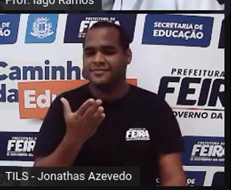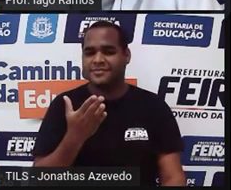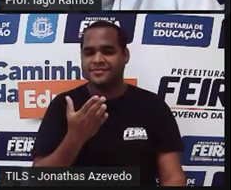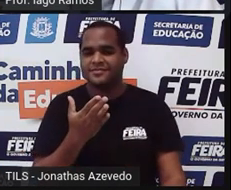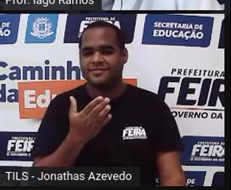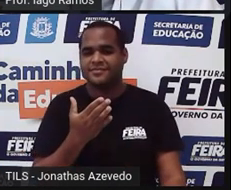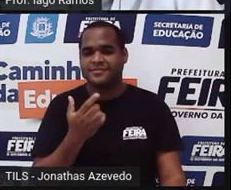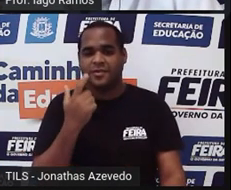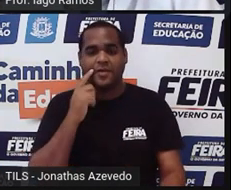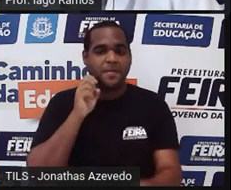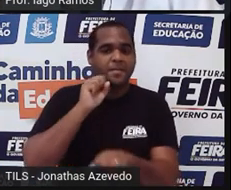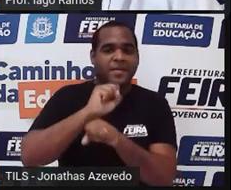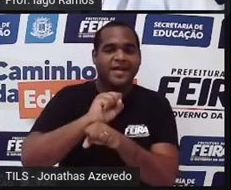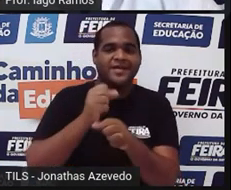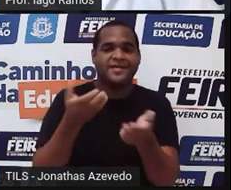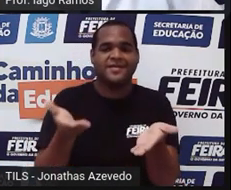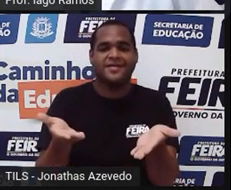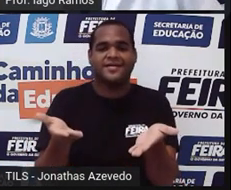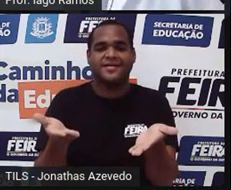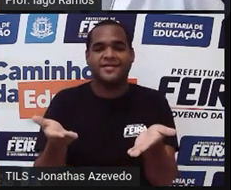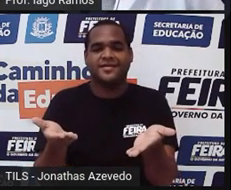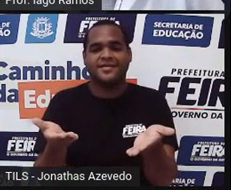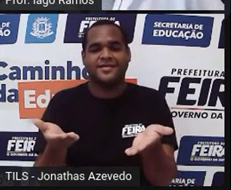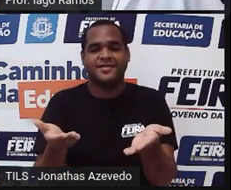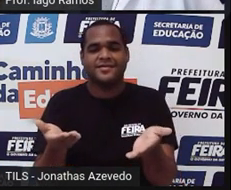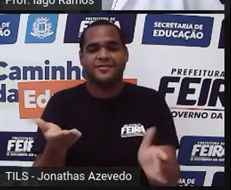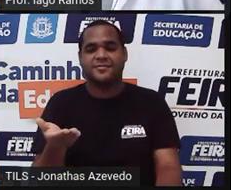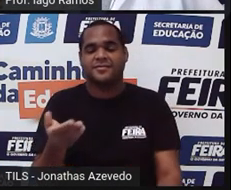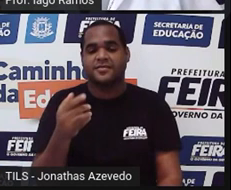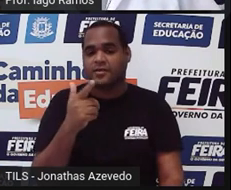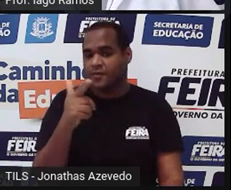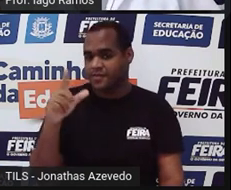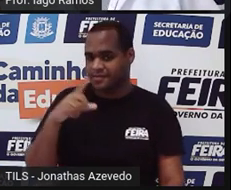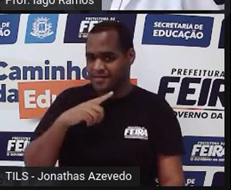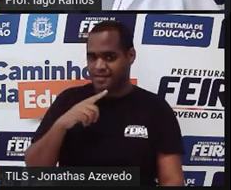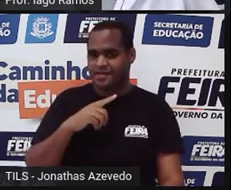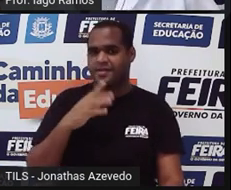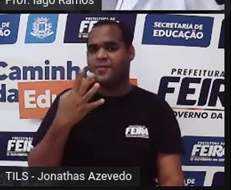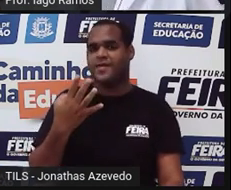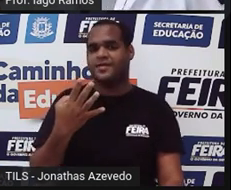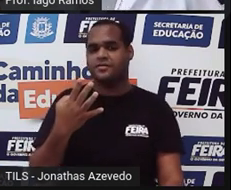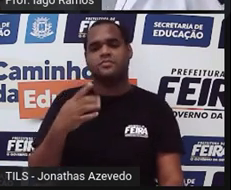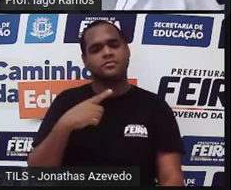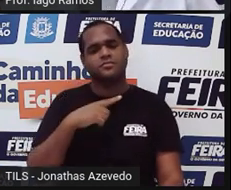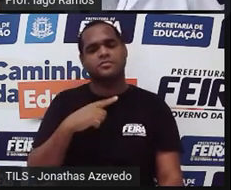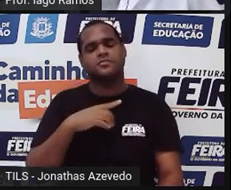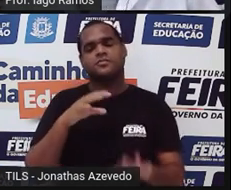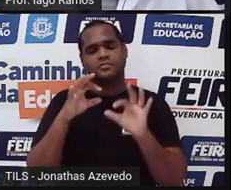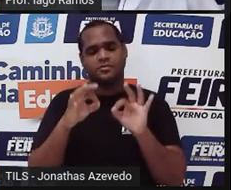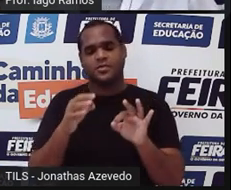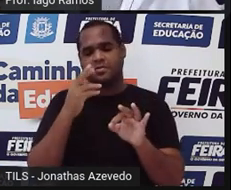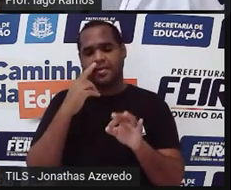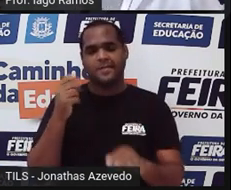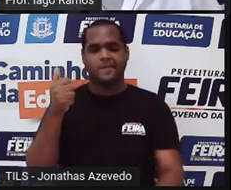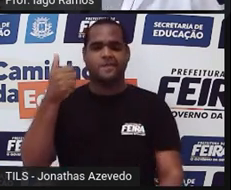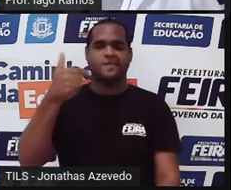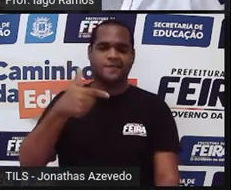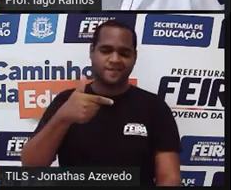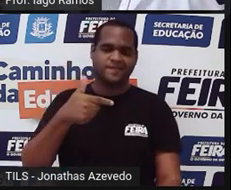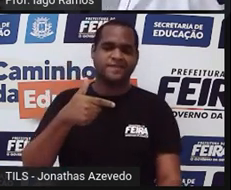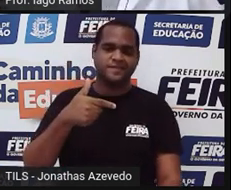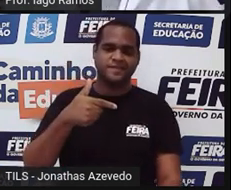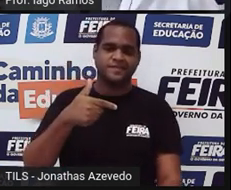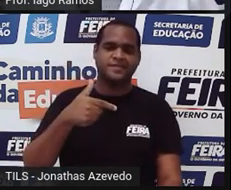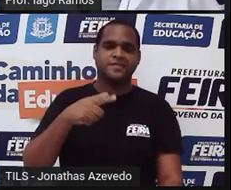Vou pausar aqui. Olha lá. O lado 4 teria que ser maior do